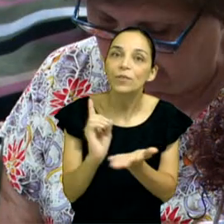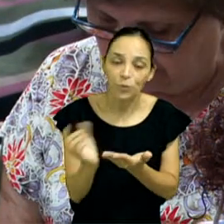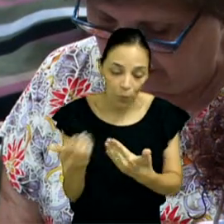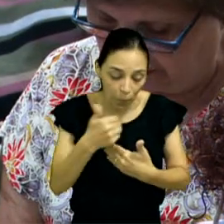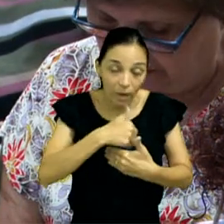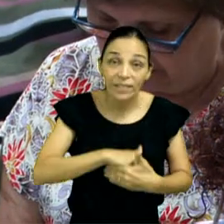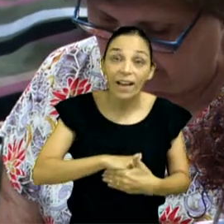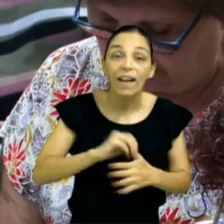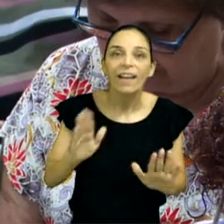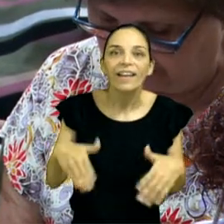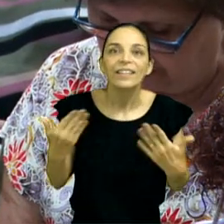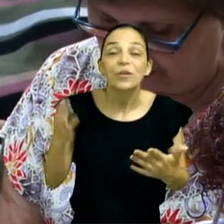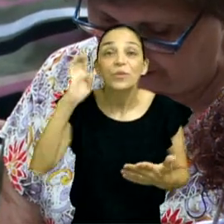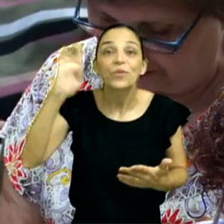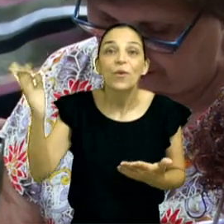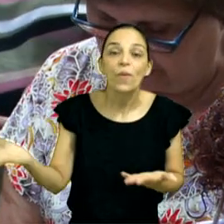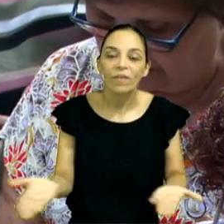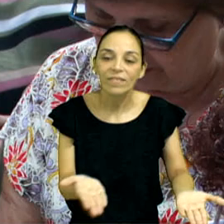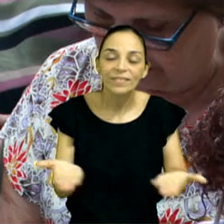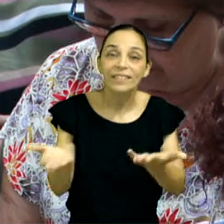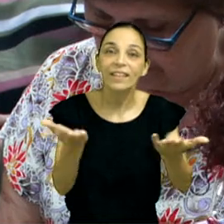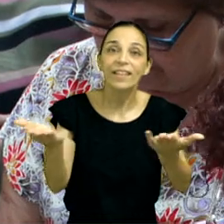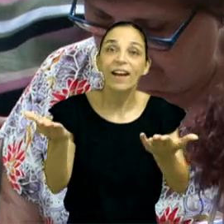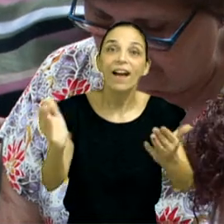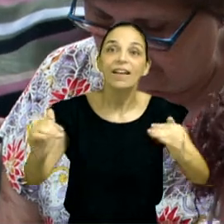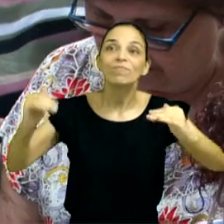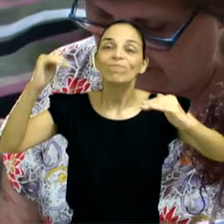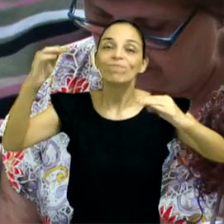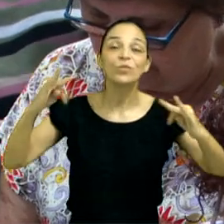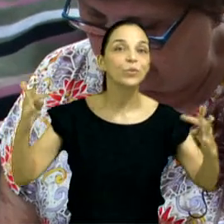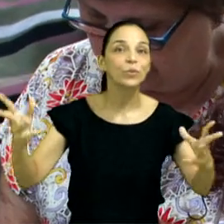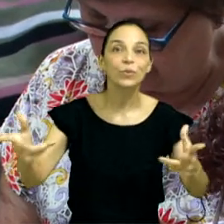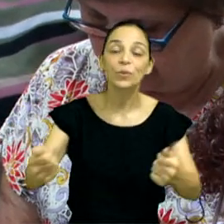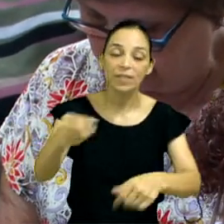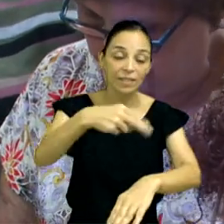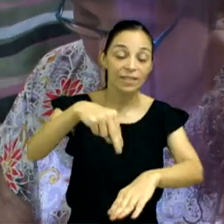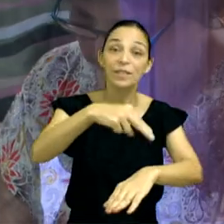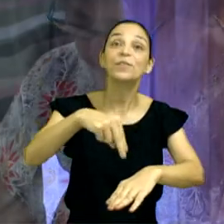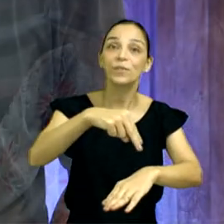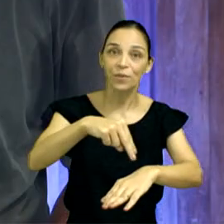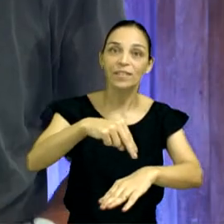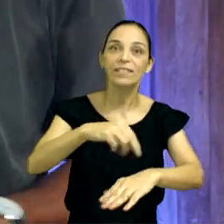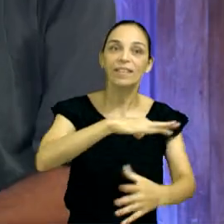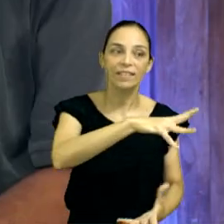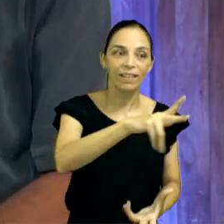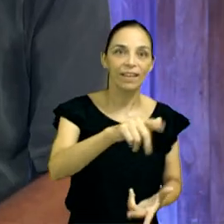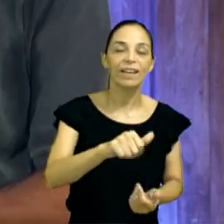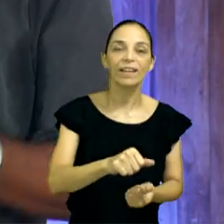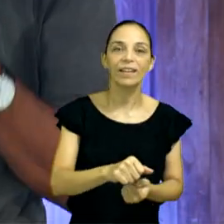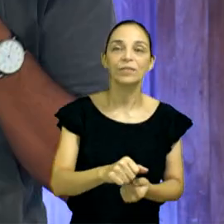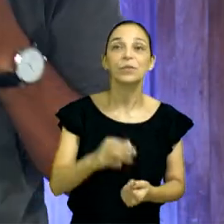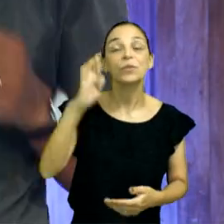teu Deus te exaltará sobre todas as nações da terra. Vire duas páginas aí, vai no capítulo 30.